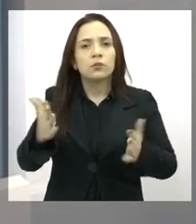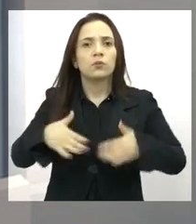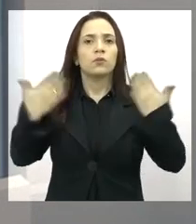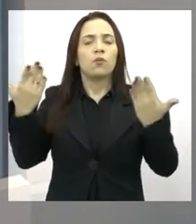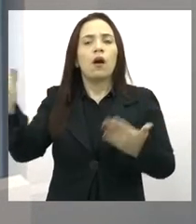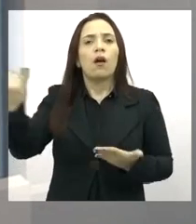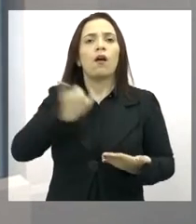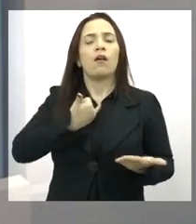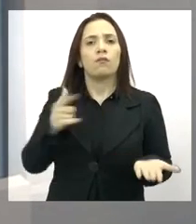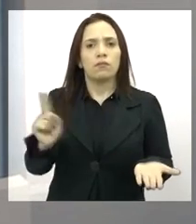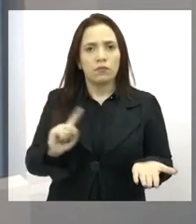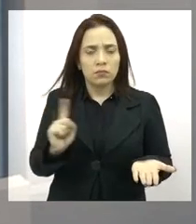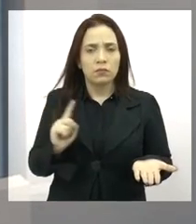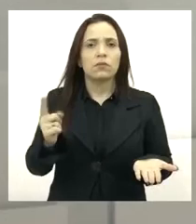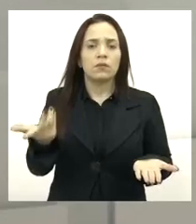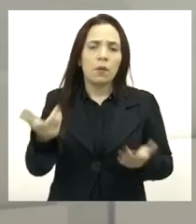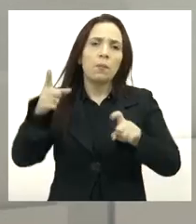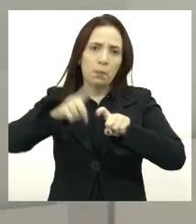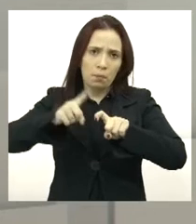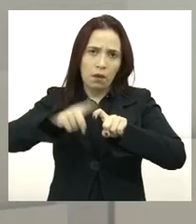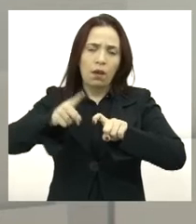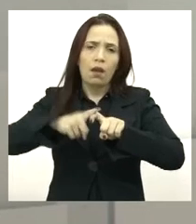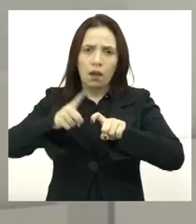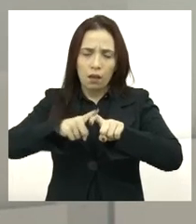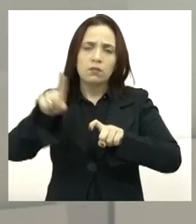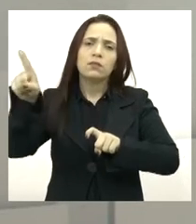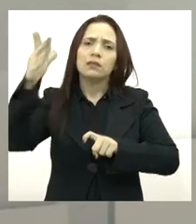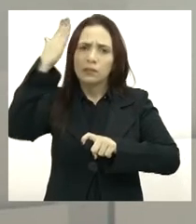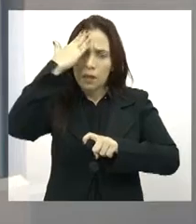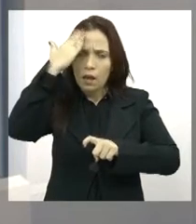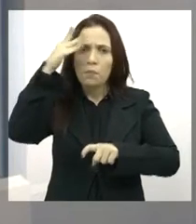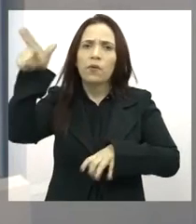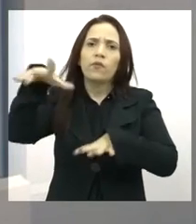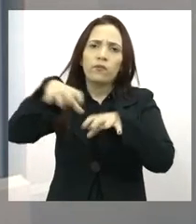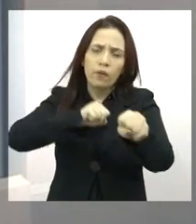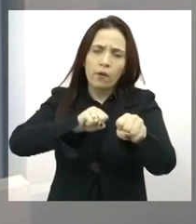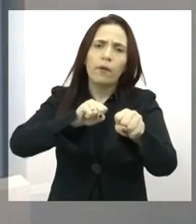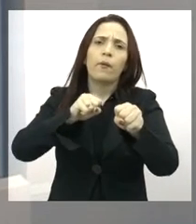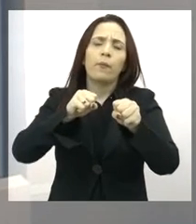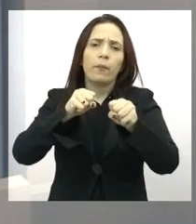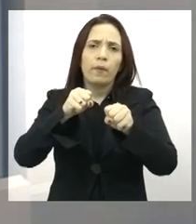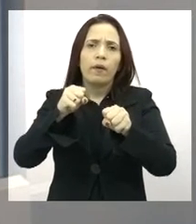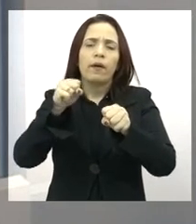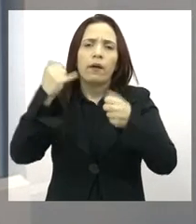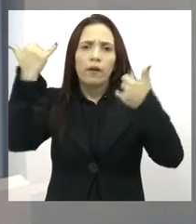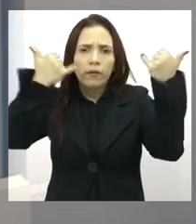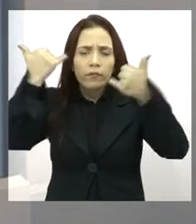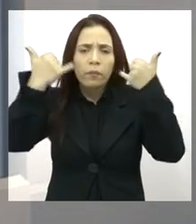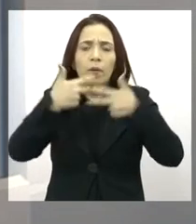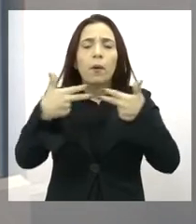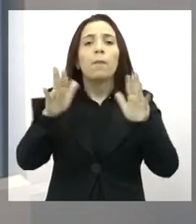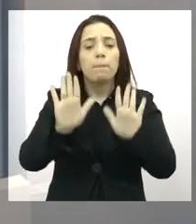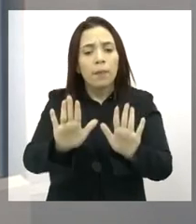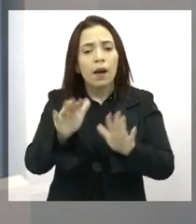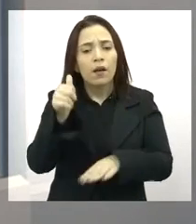preocupe que eu sei o que eu estou fazendo. Claro que o médico tem todo um conhecimento, ele é formado, né, para realizar aquele trabalho, mas as mulheres também têm o